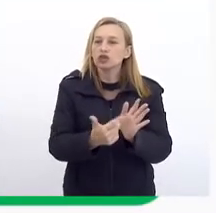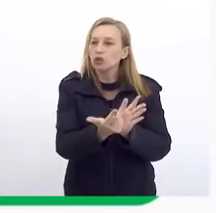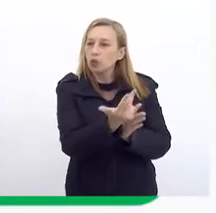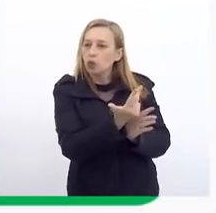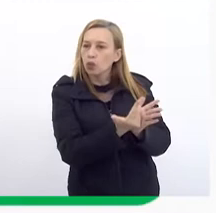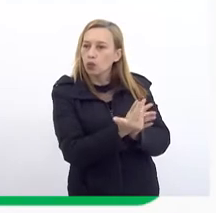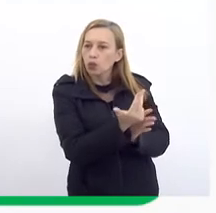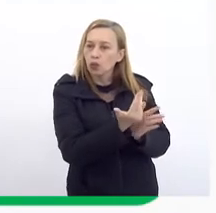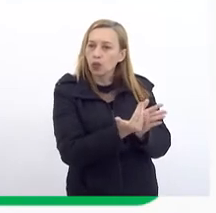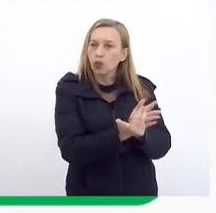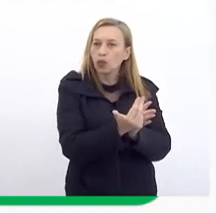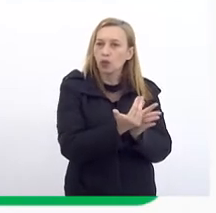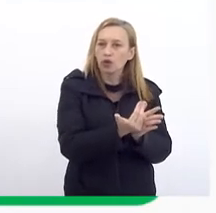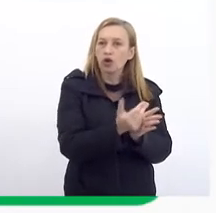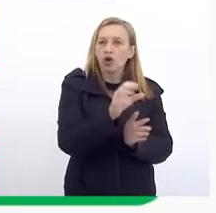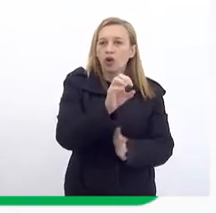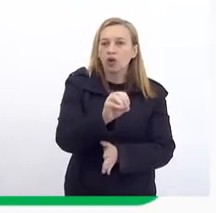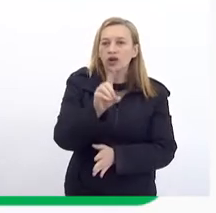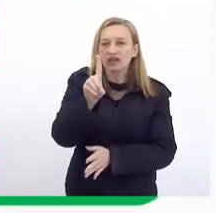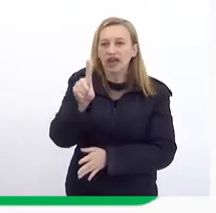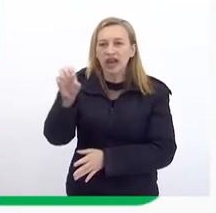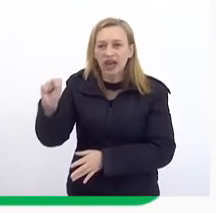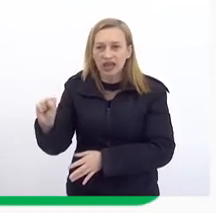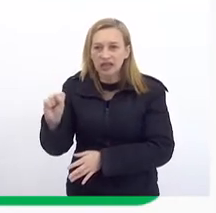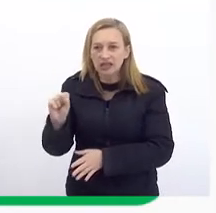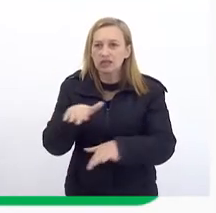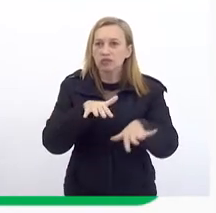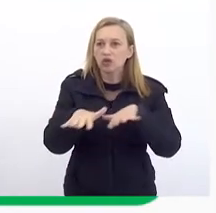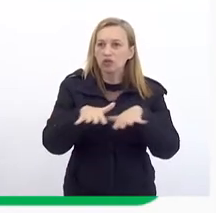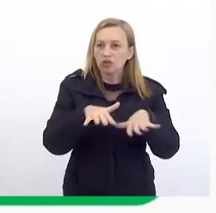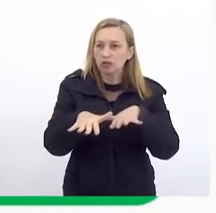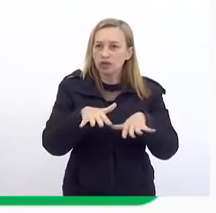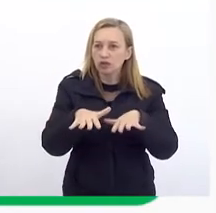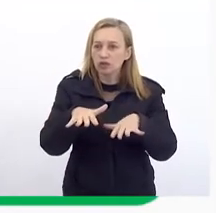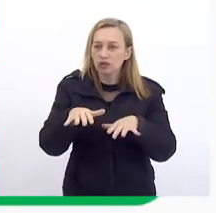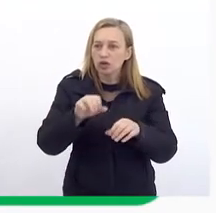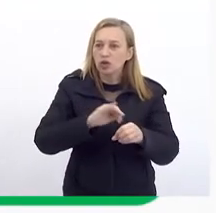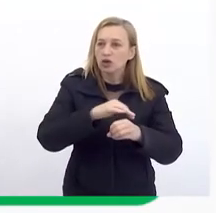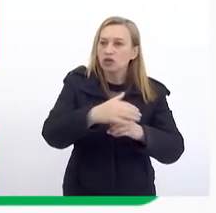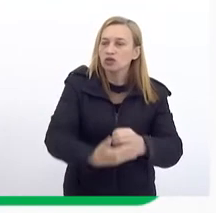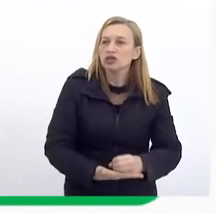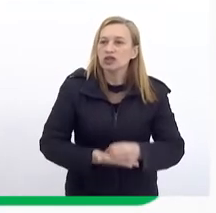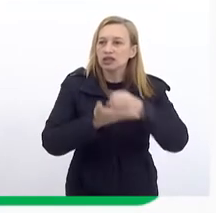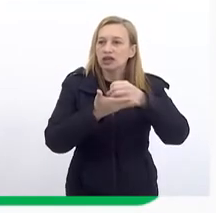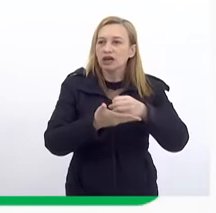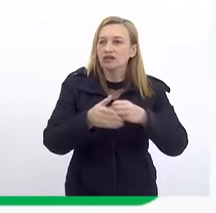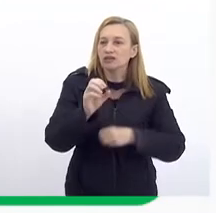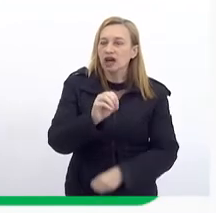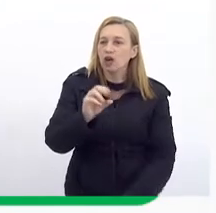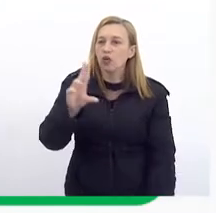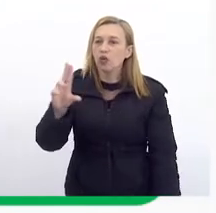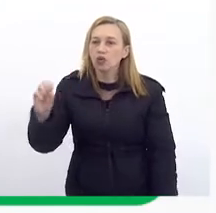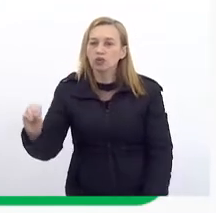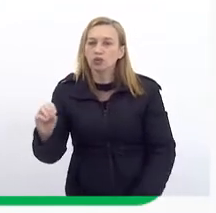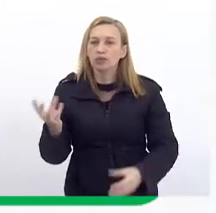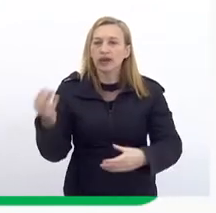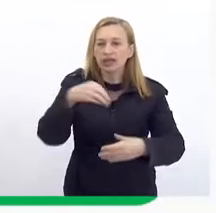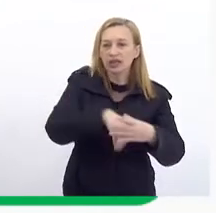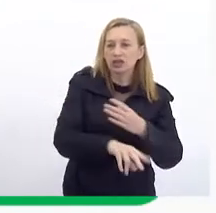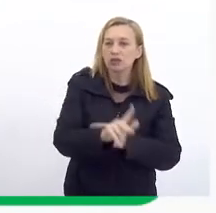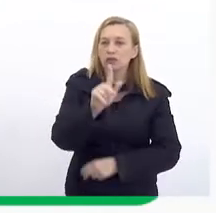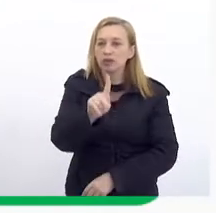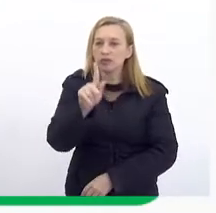Dos ODS Objetivos de Desenvolvimento Sustentável Da ONU Para dentro do PPA Na